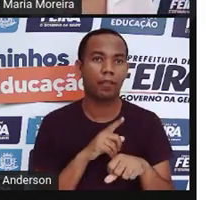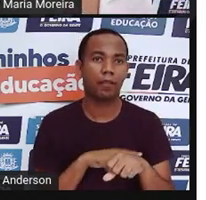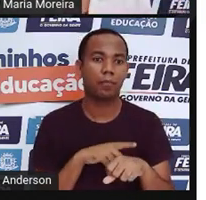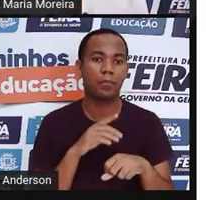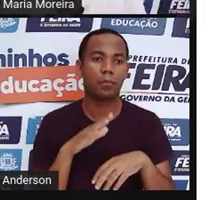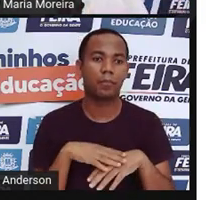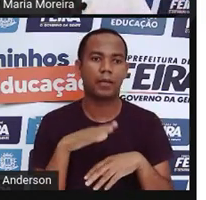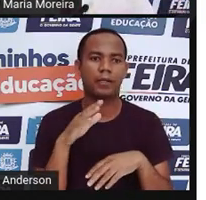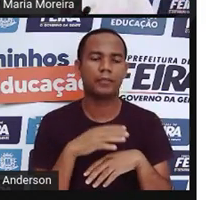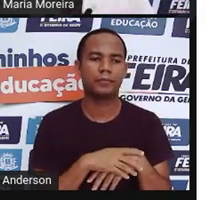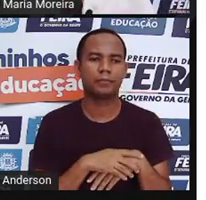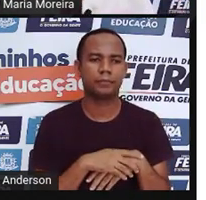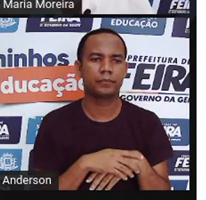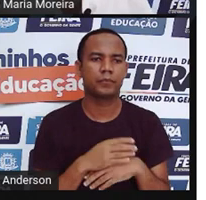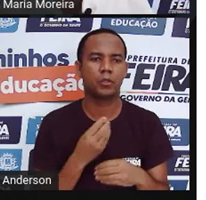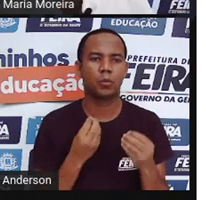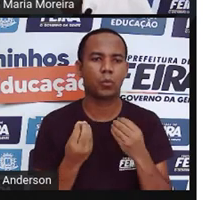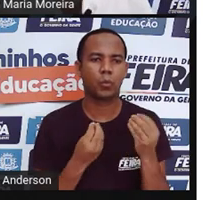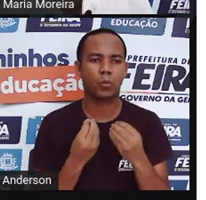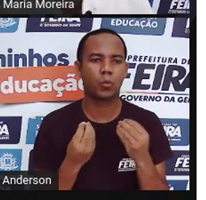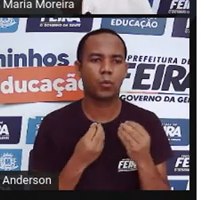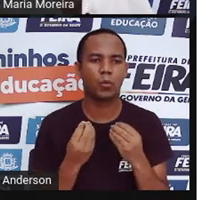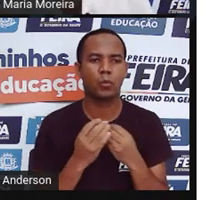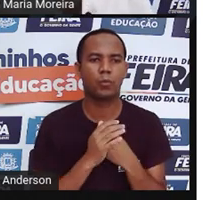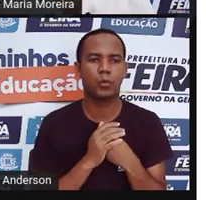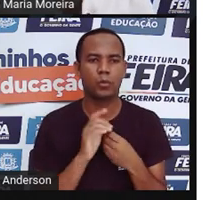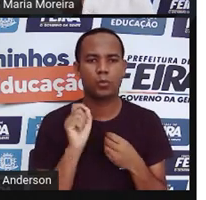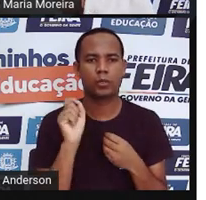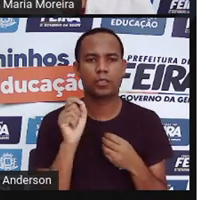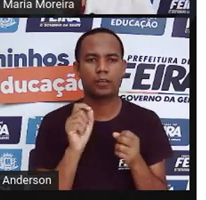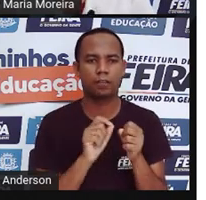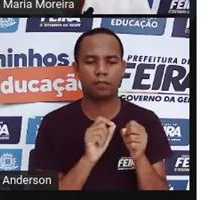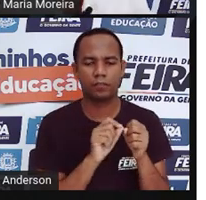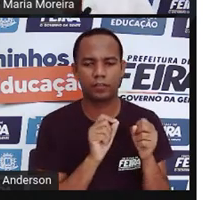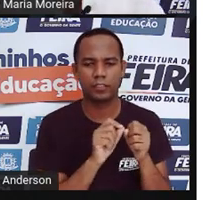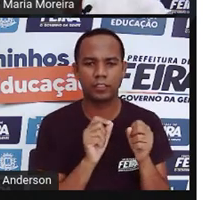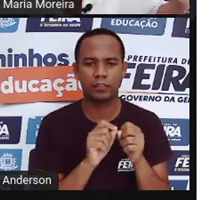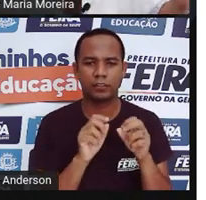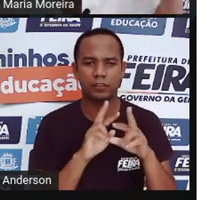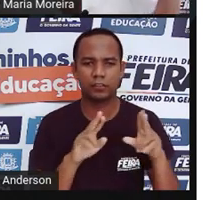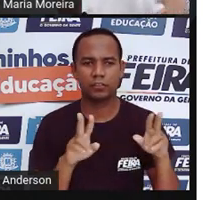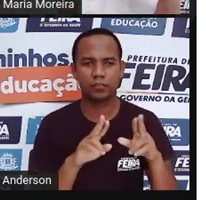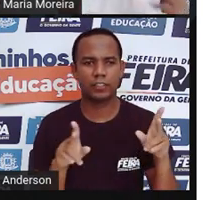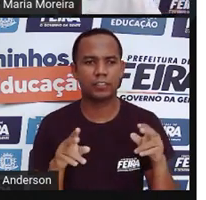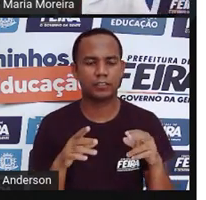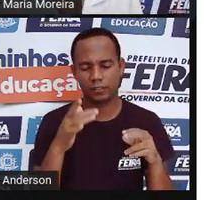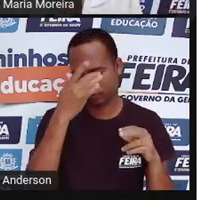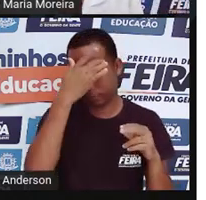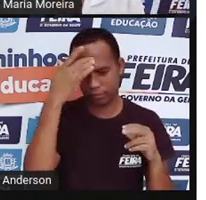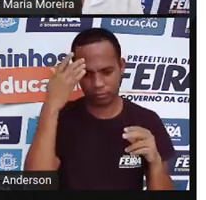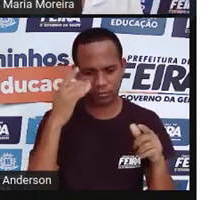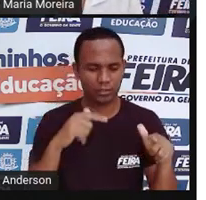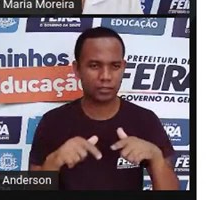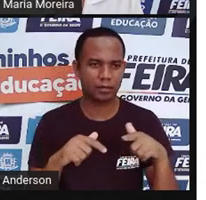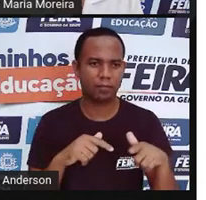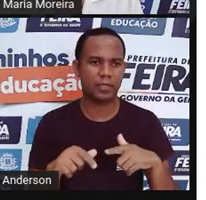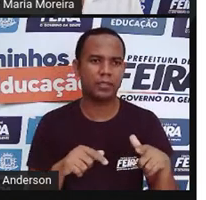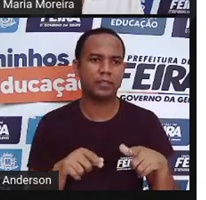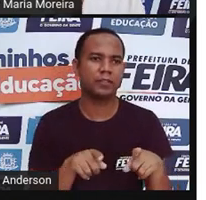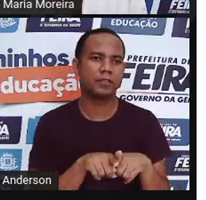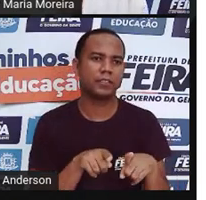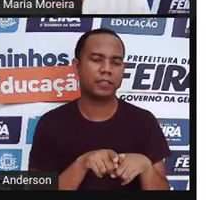Certo? Bom, o auxílio das máquinas e a contratação de diversos empregados, várias pessoas trabalhando ao mesmo tempo para